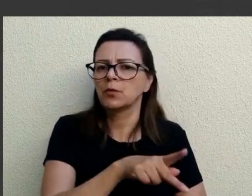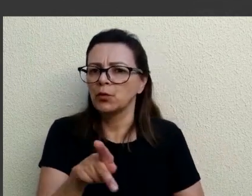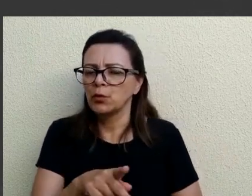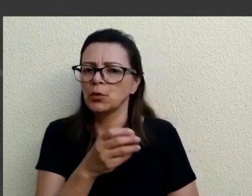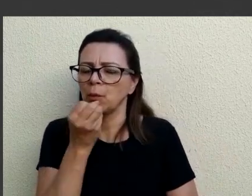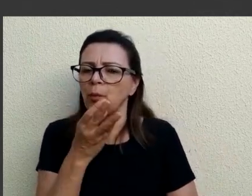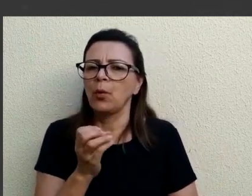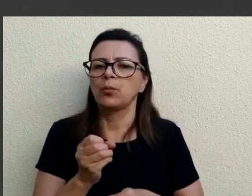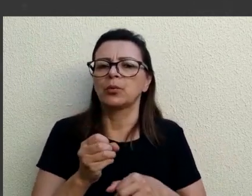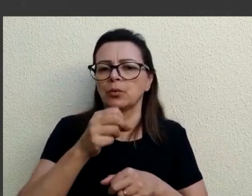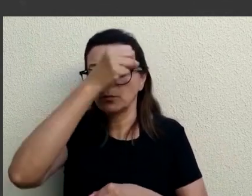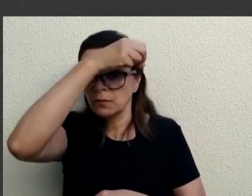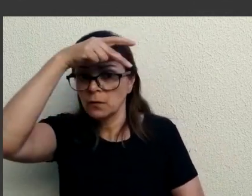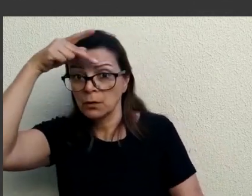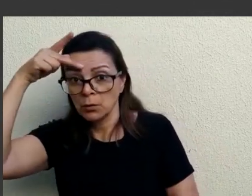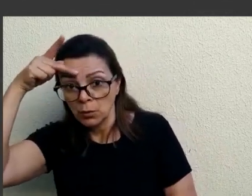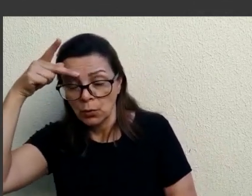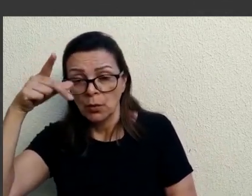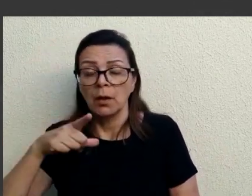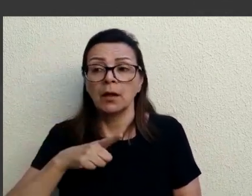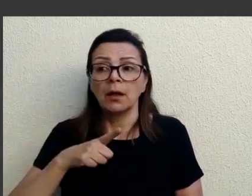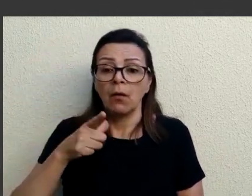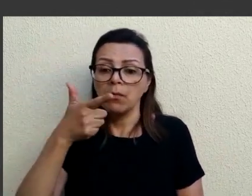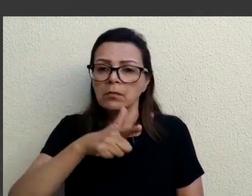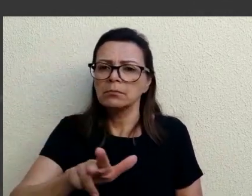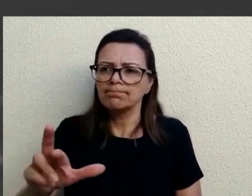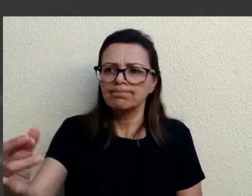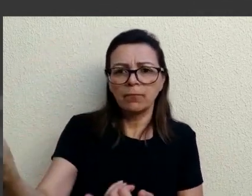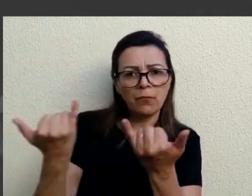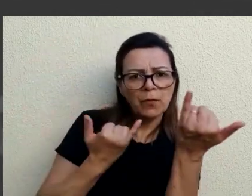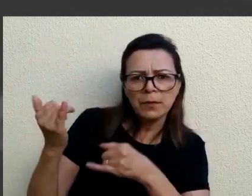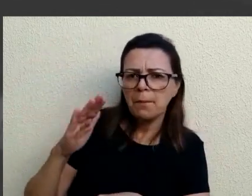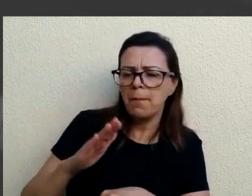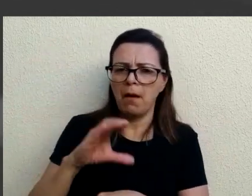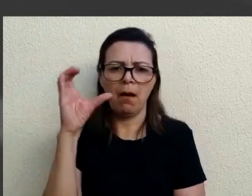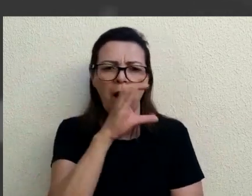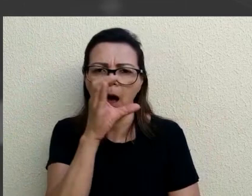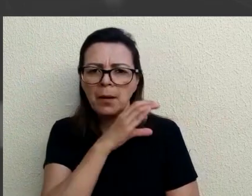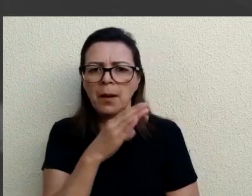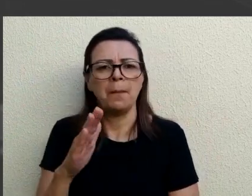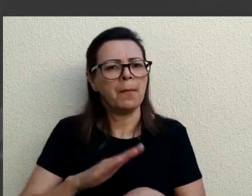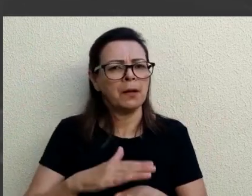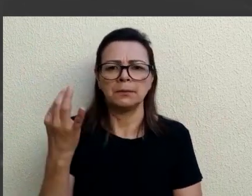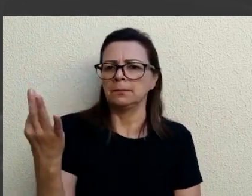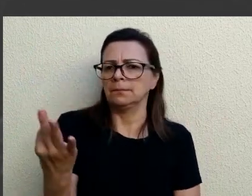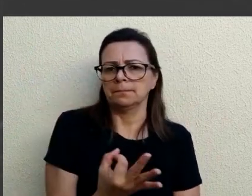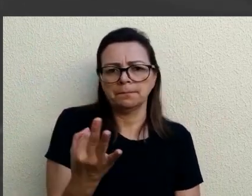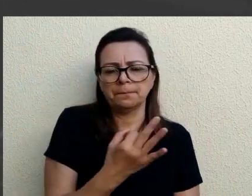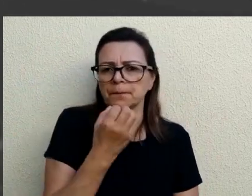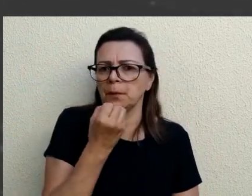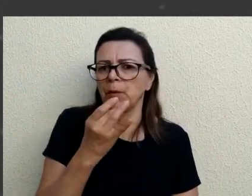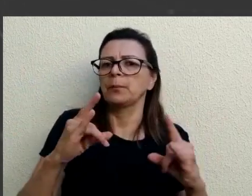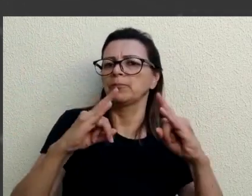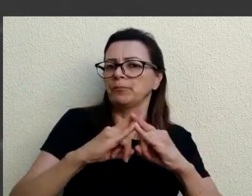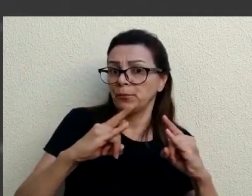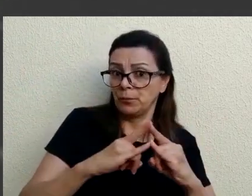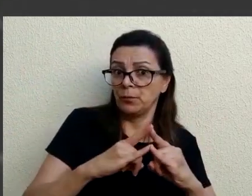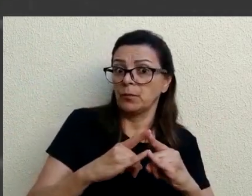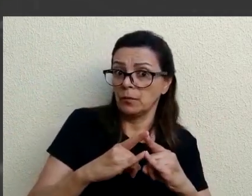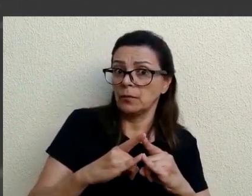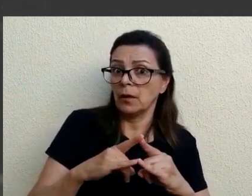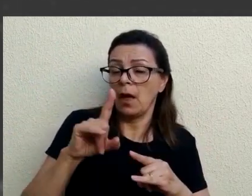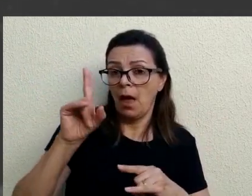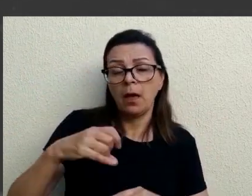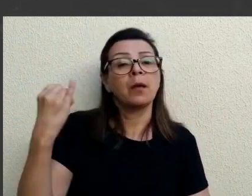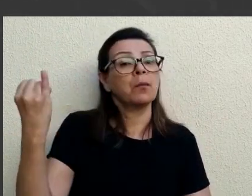o serviço público que consegue obter informações mais precisas, corretas, é bom para a instituição que